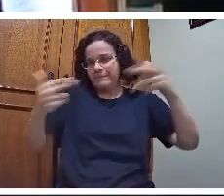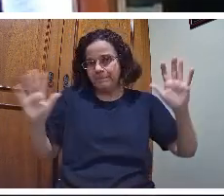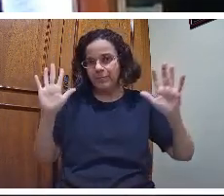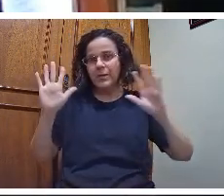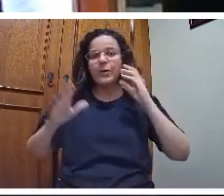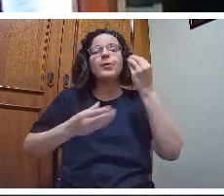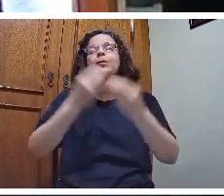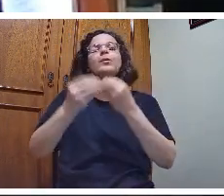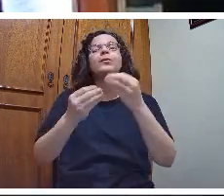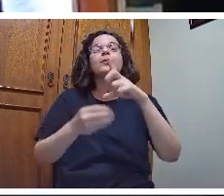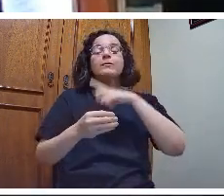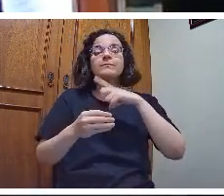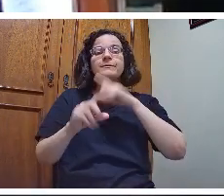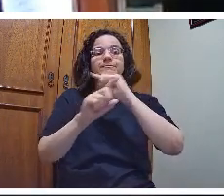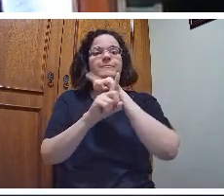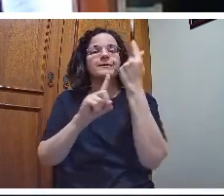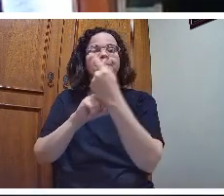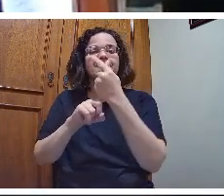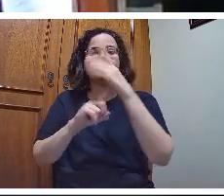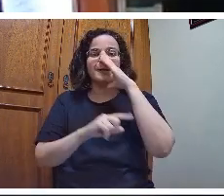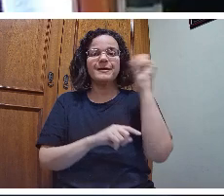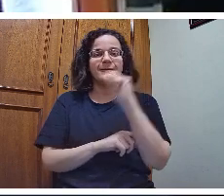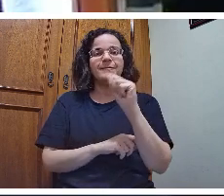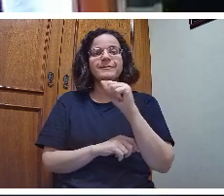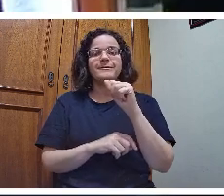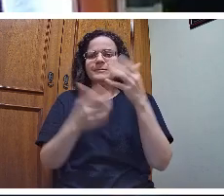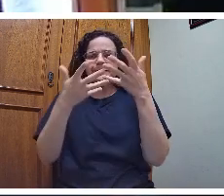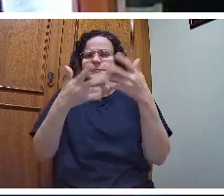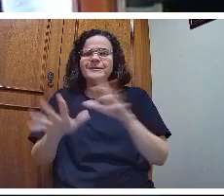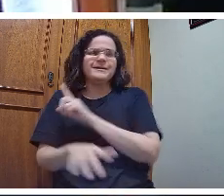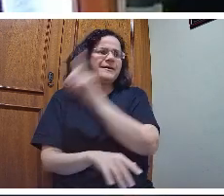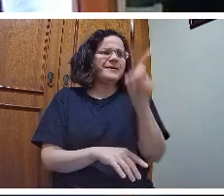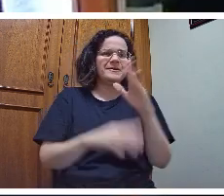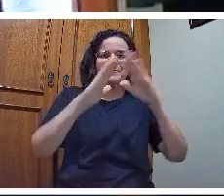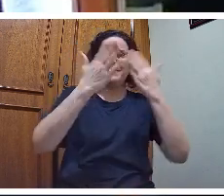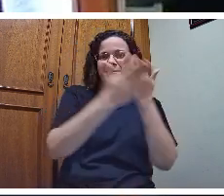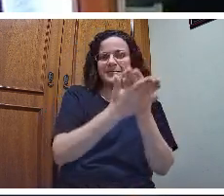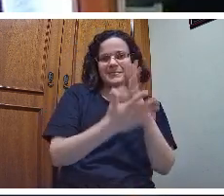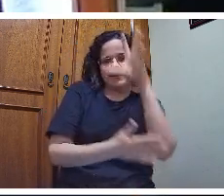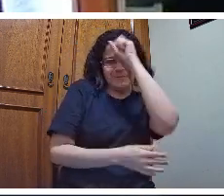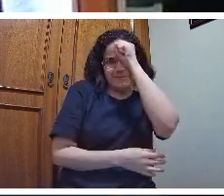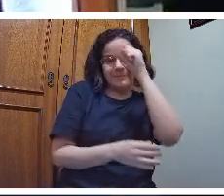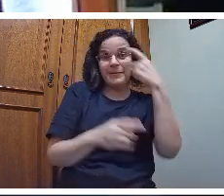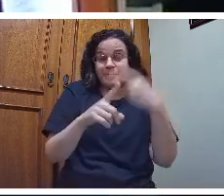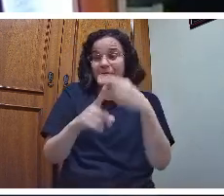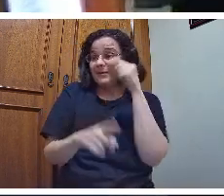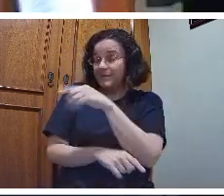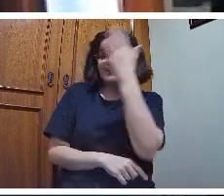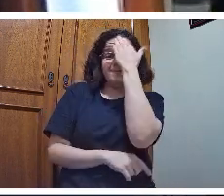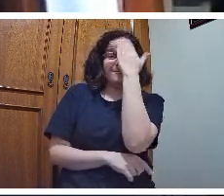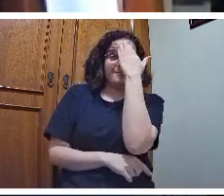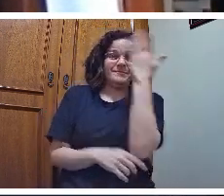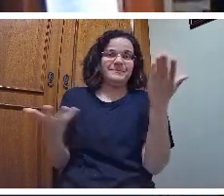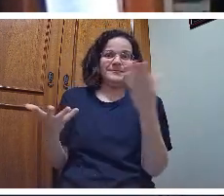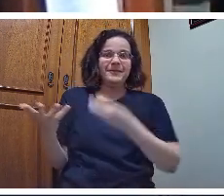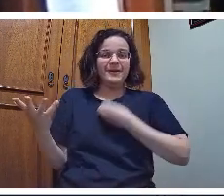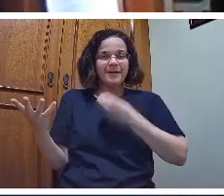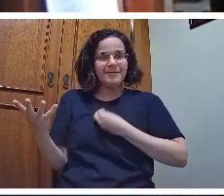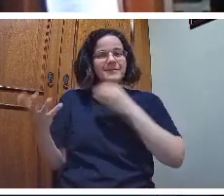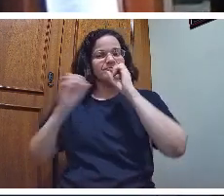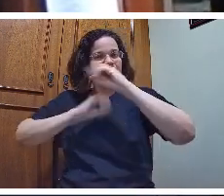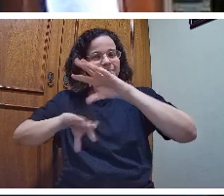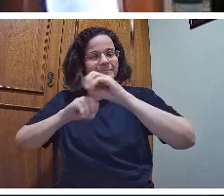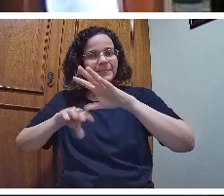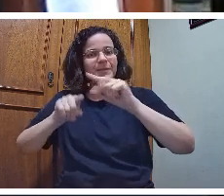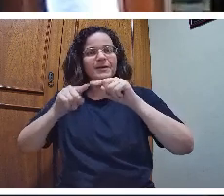Enfim, como se constitui a geografia? Não precisa ir à escola para aprender o que é isso. Ele sabe, a vida ensina. A escola